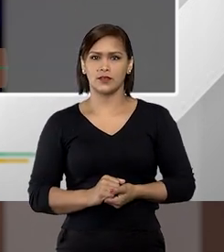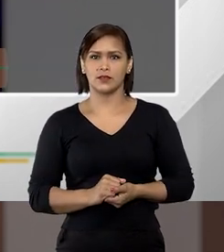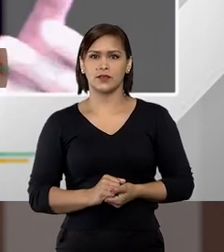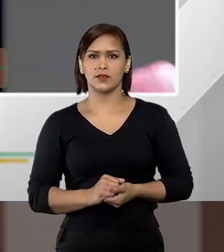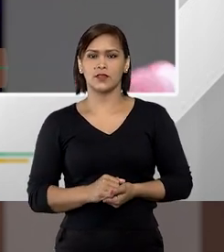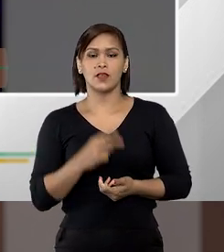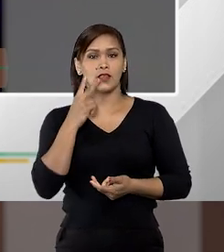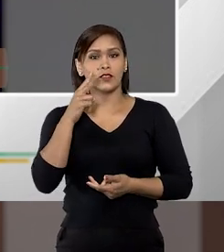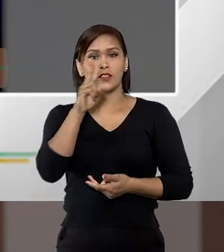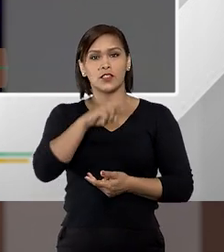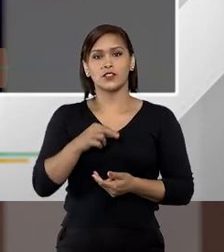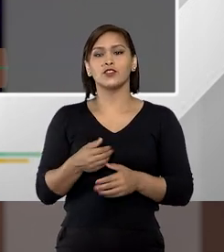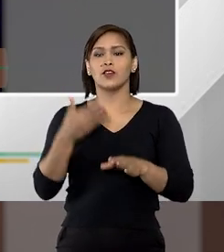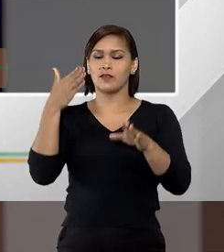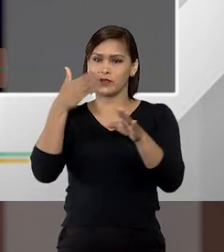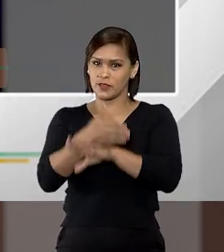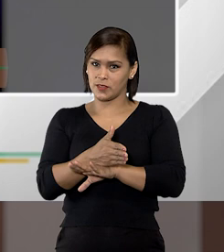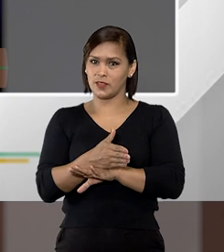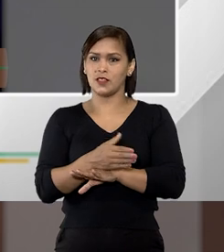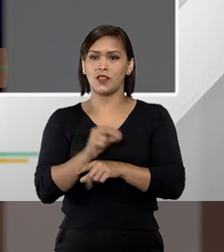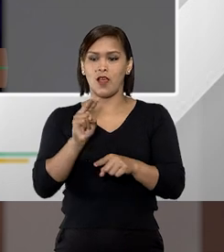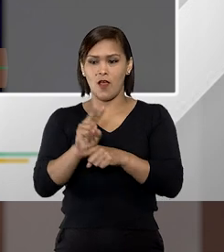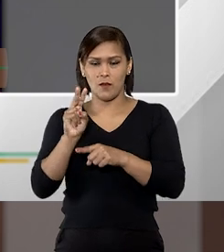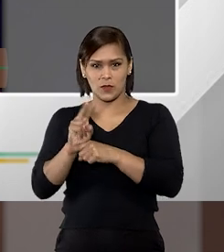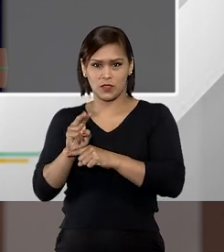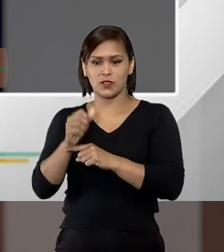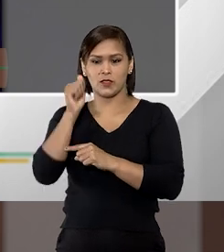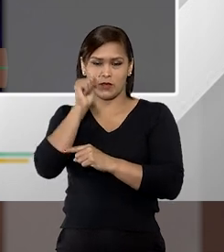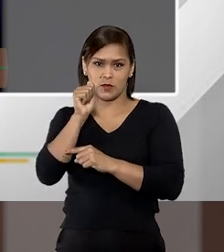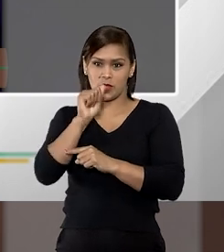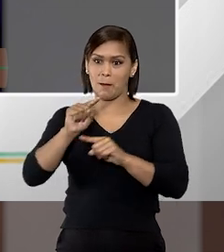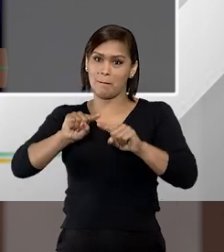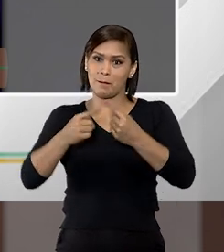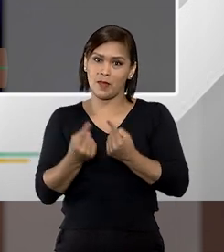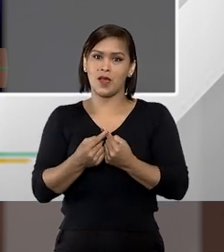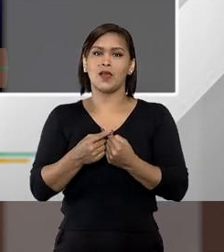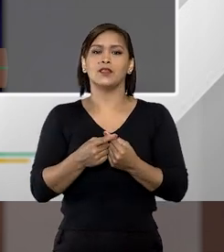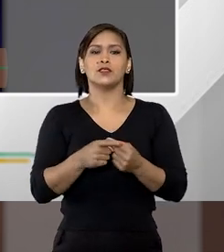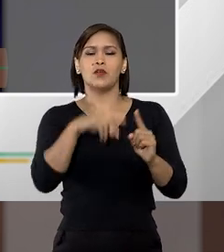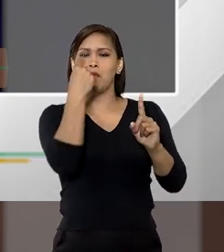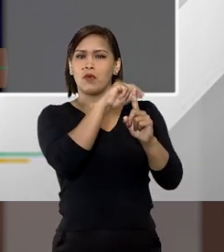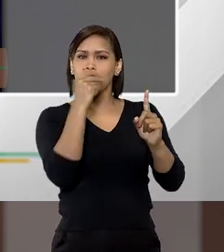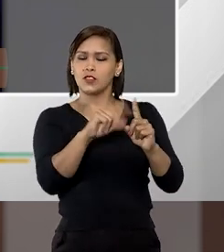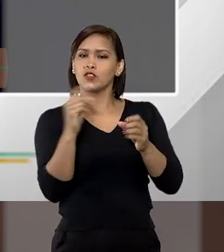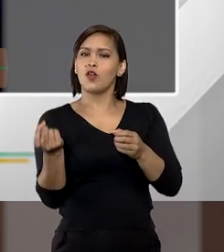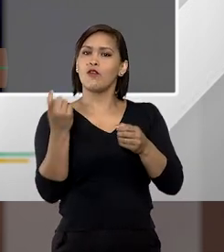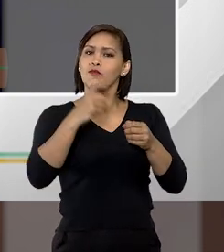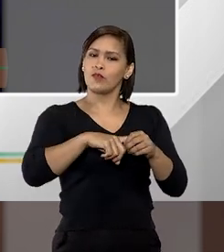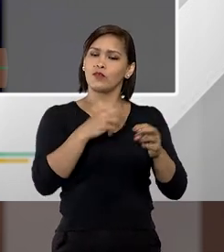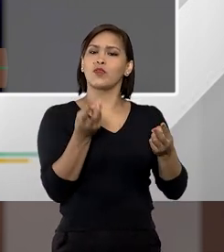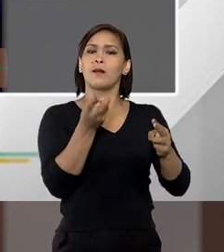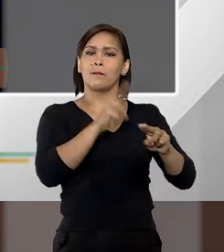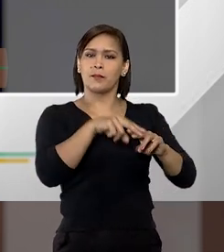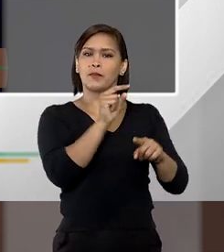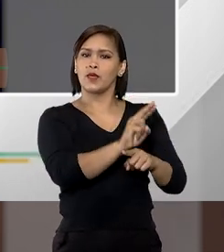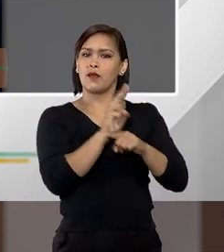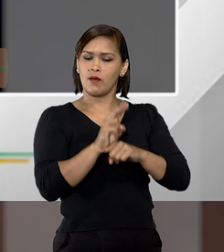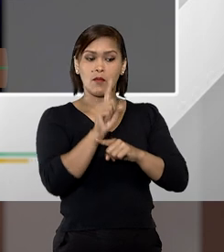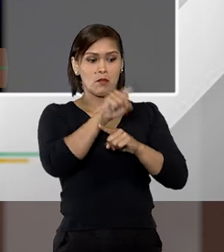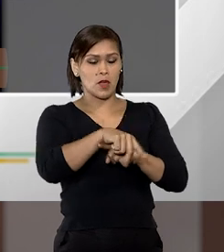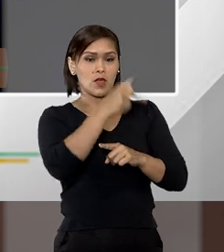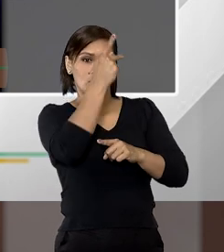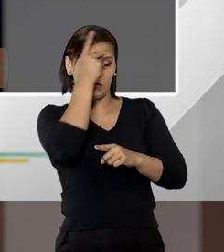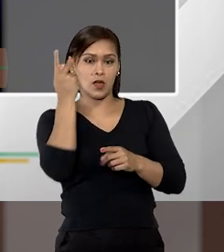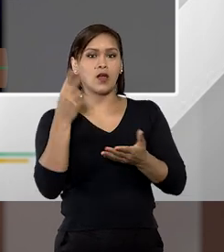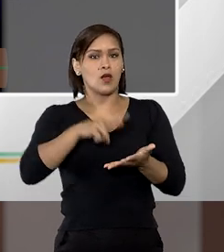já tinha sido concedida a medida protetiva e ainda assim o agressor voltou a agredir e eu decretei a prisão preventiva dele para